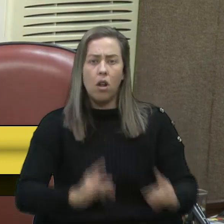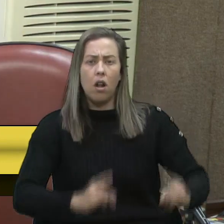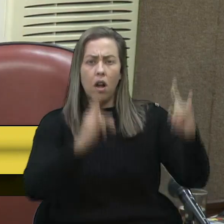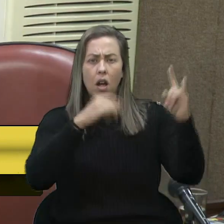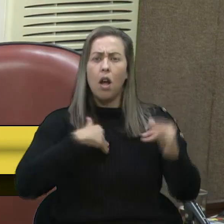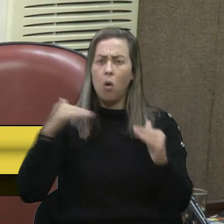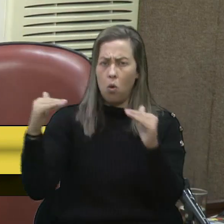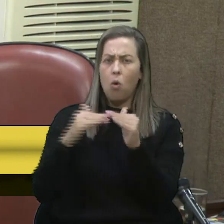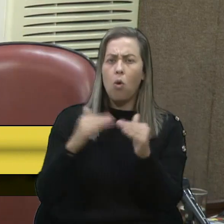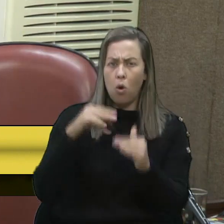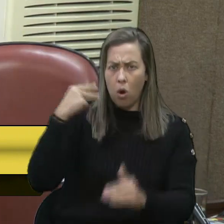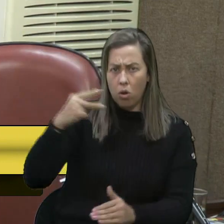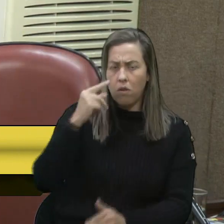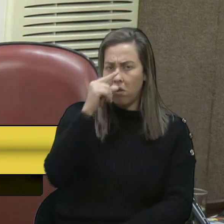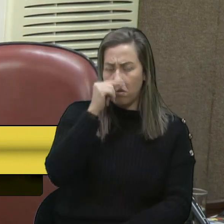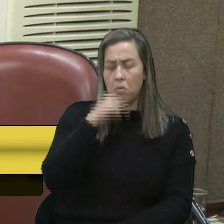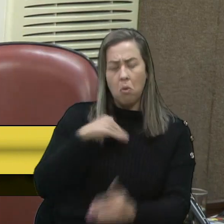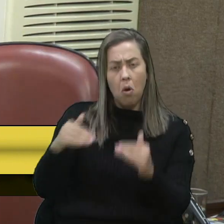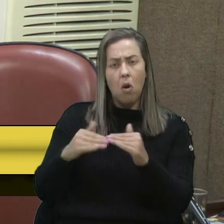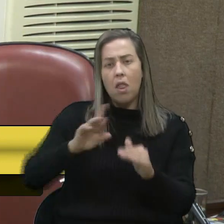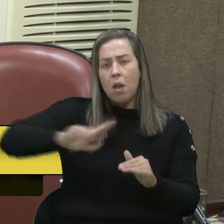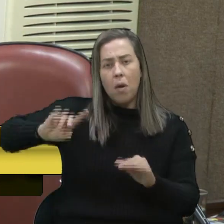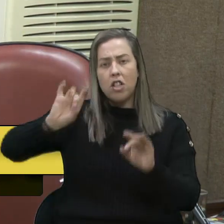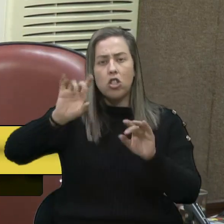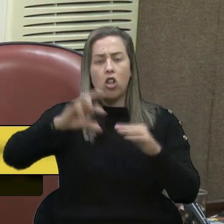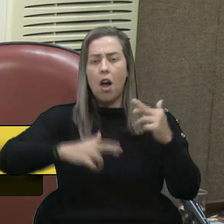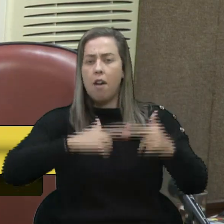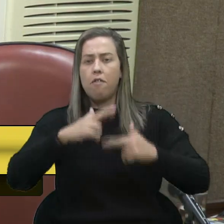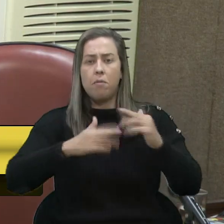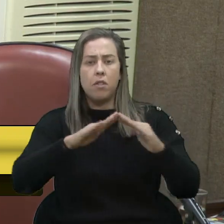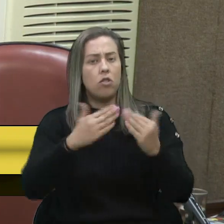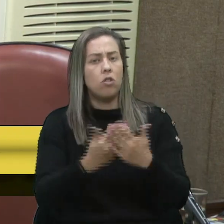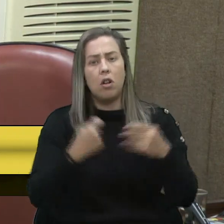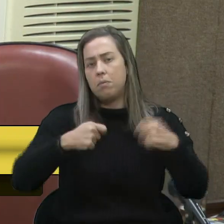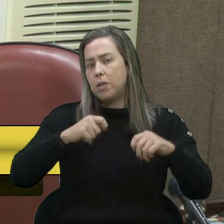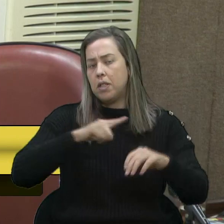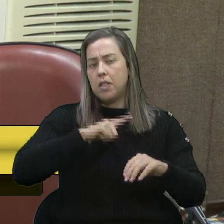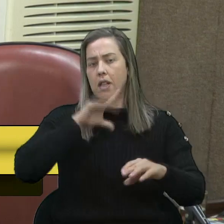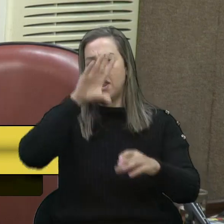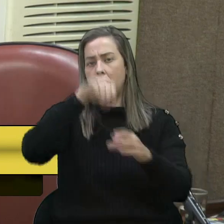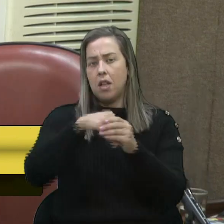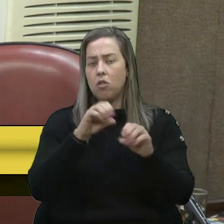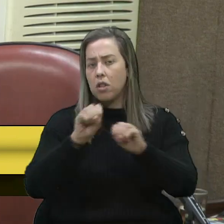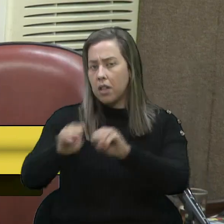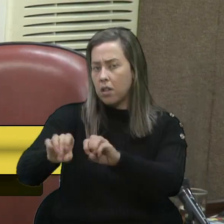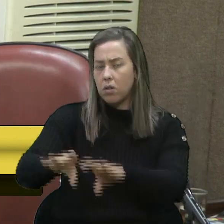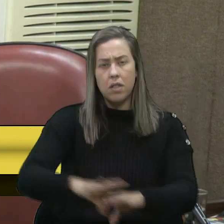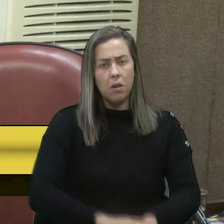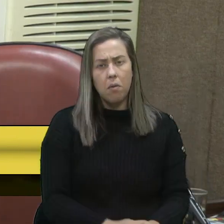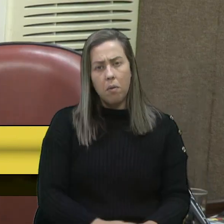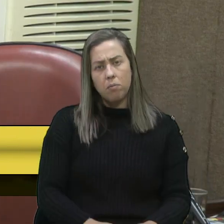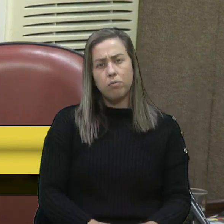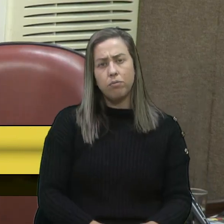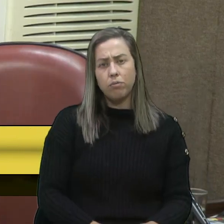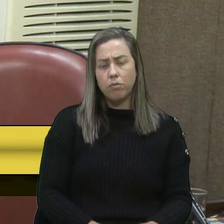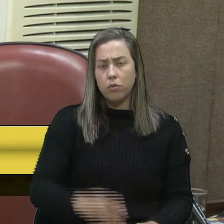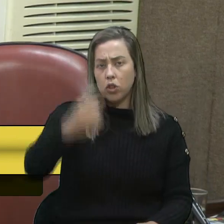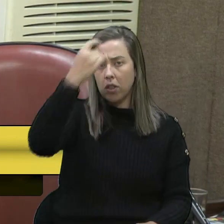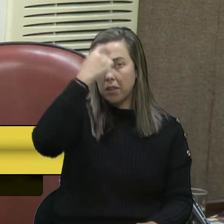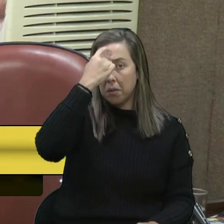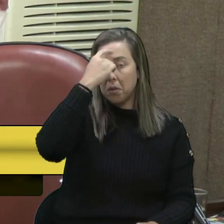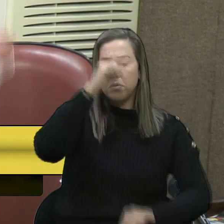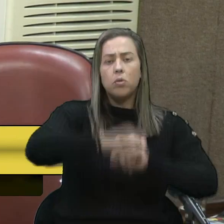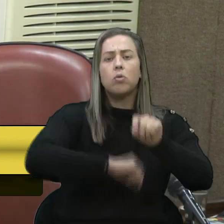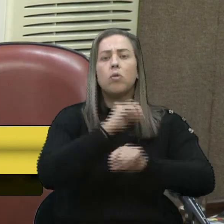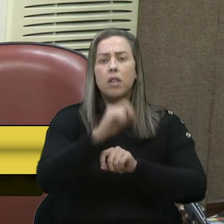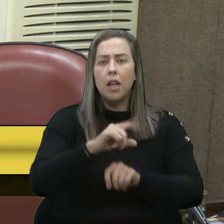concordo, vereador Fontenel, acho que não é só essa reforma que a gente precisa na nossa educação. Nós sabemos que existe